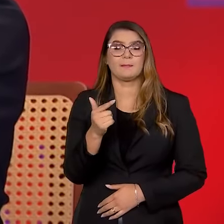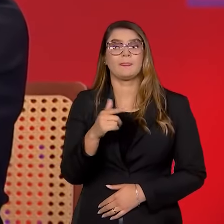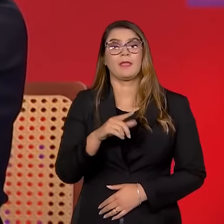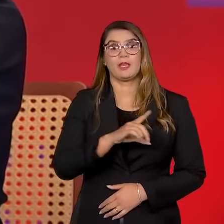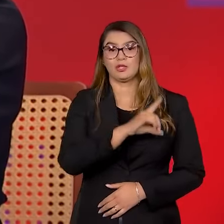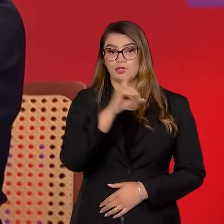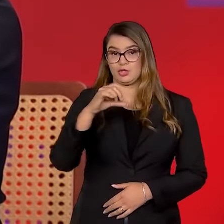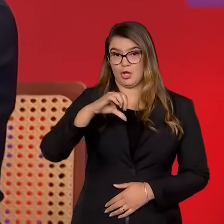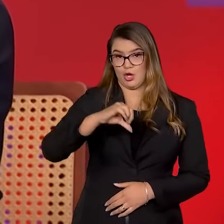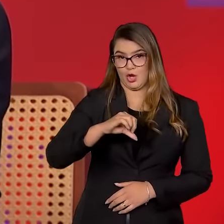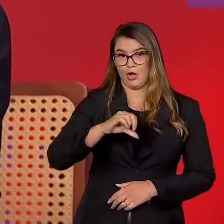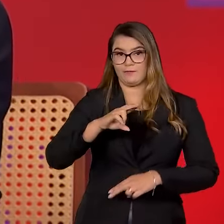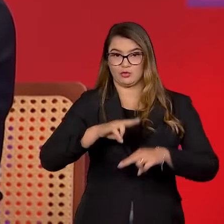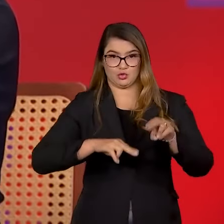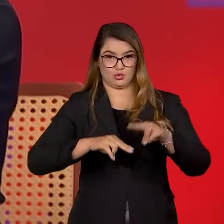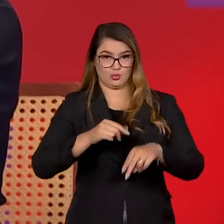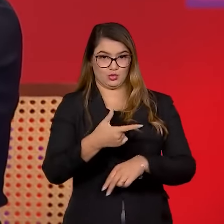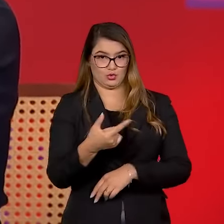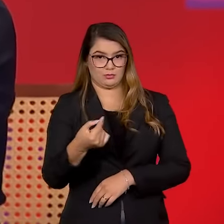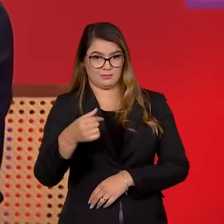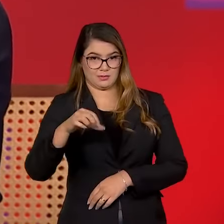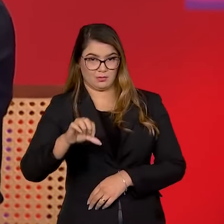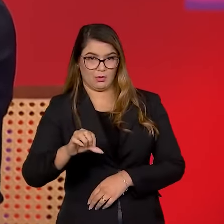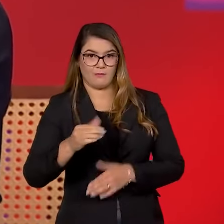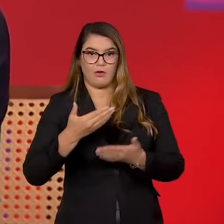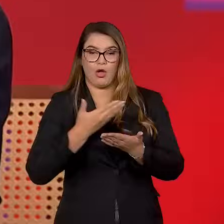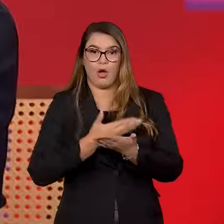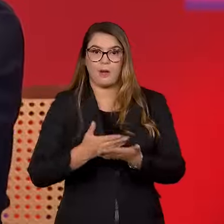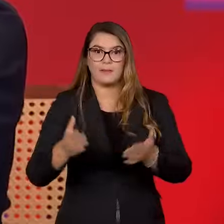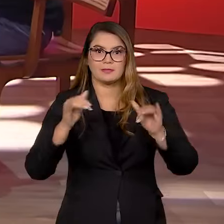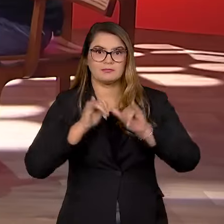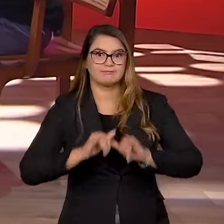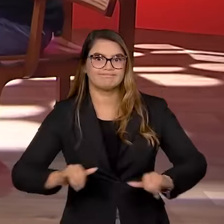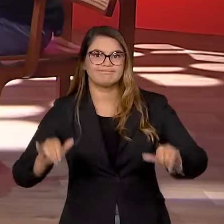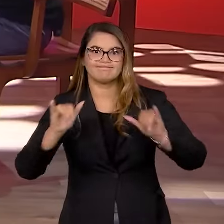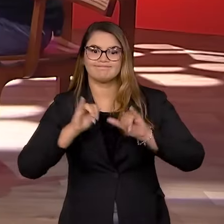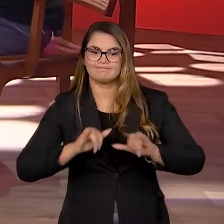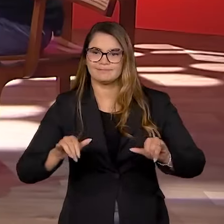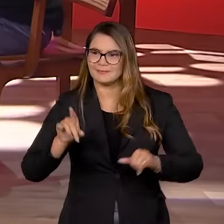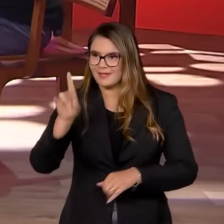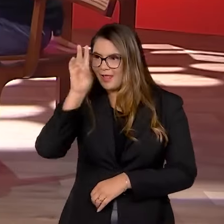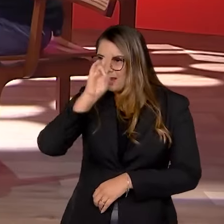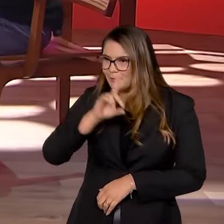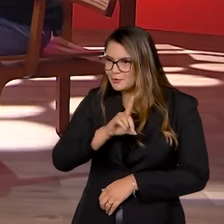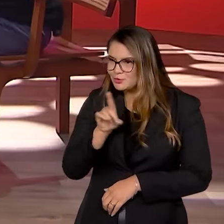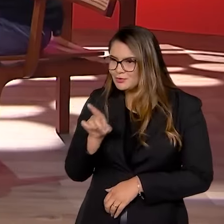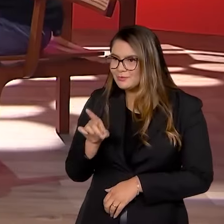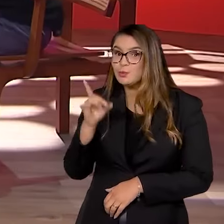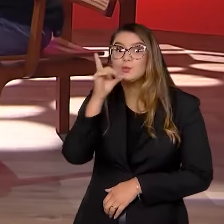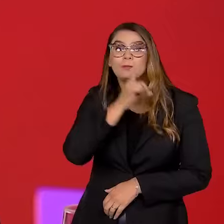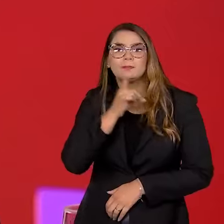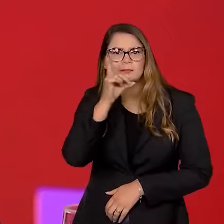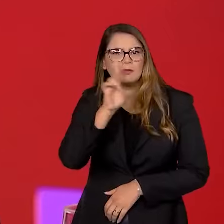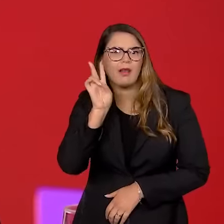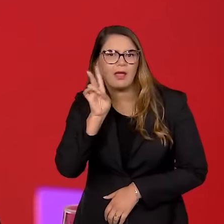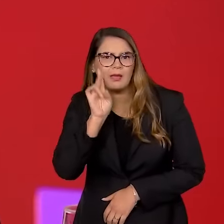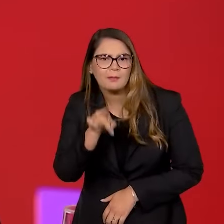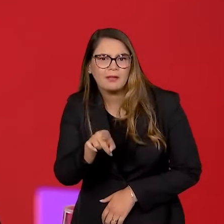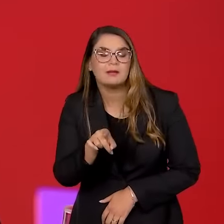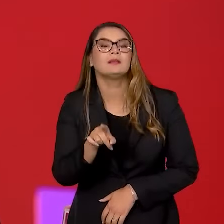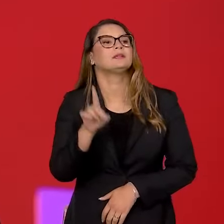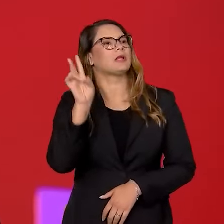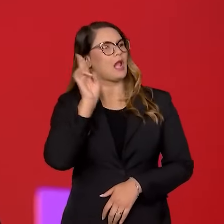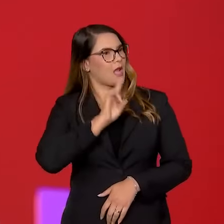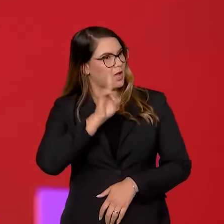em 9 de junho de 2019, tem a publicação das primeiras matérias da Vaza Jato. Você lembra desse dia? Era um domingo, você lembra de você Lembro, eu lembro.